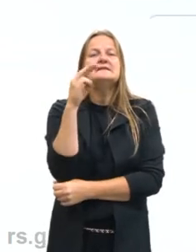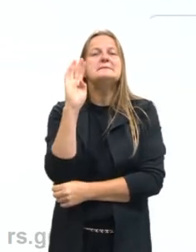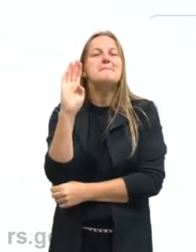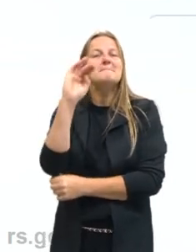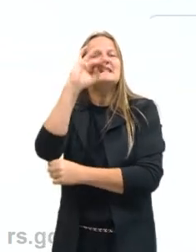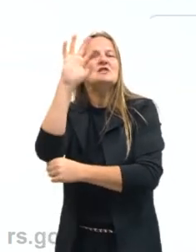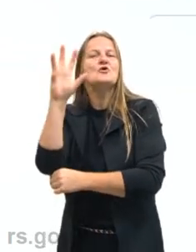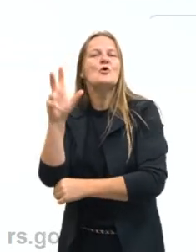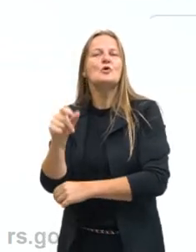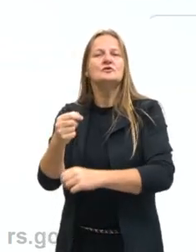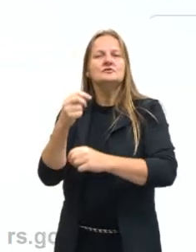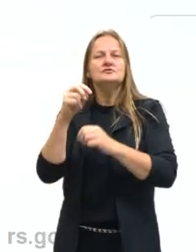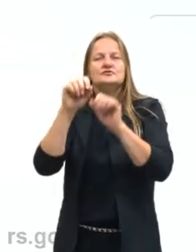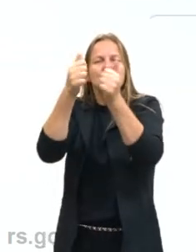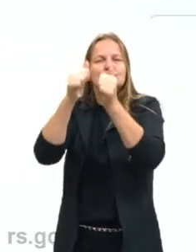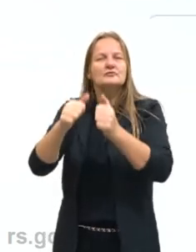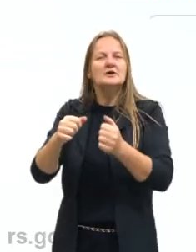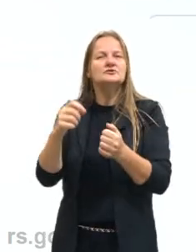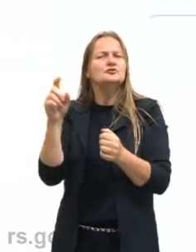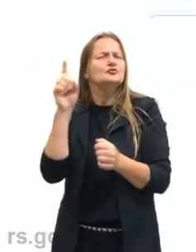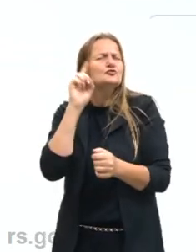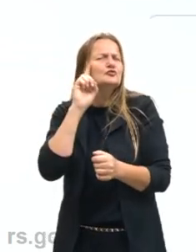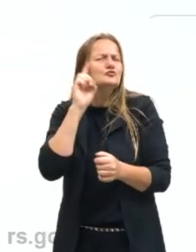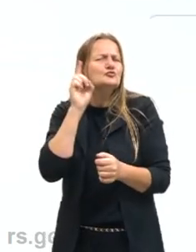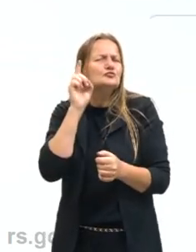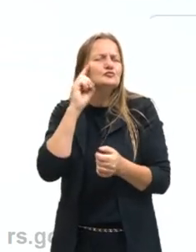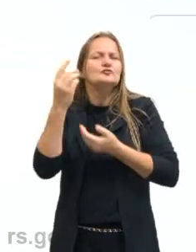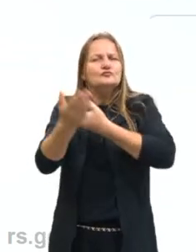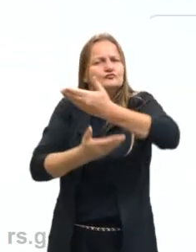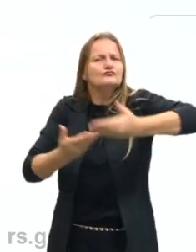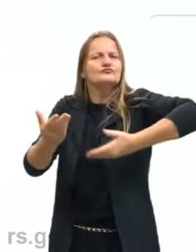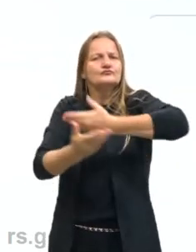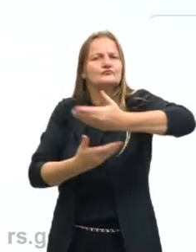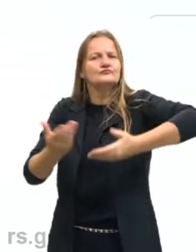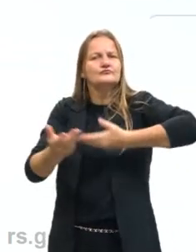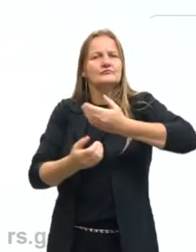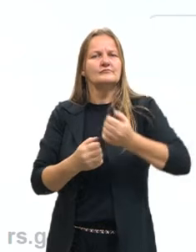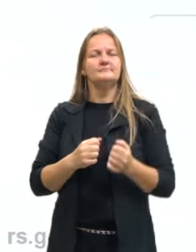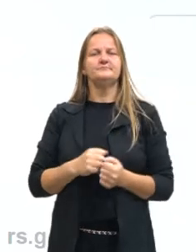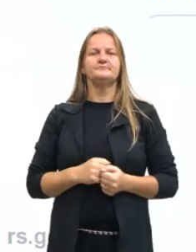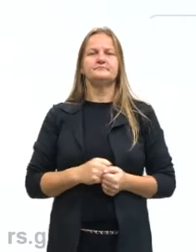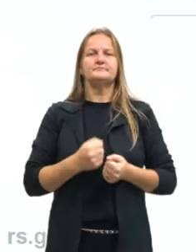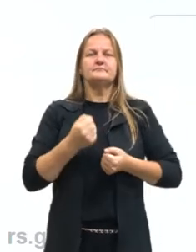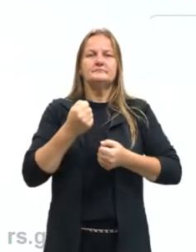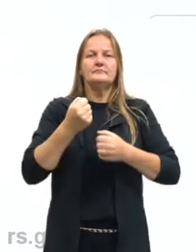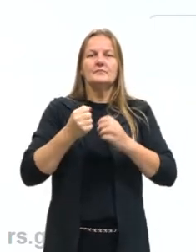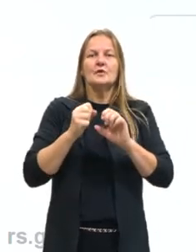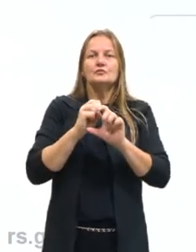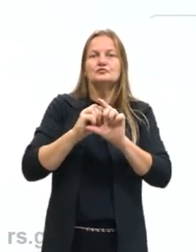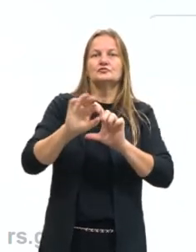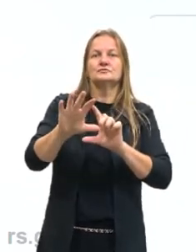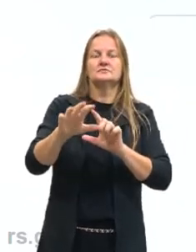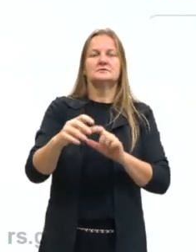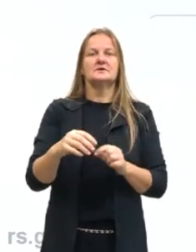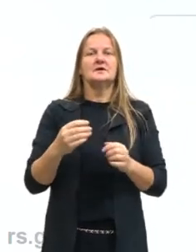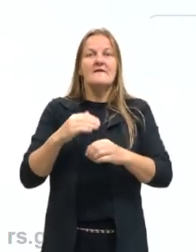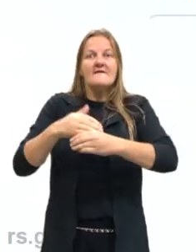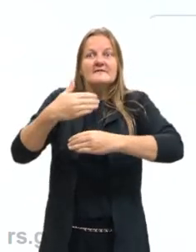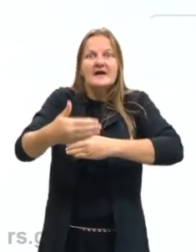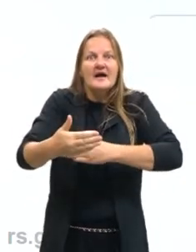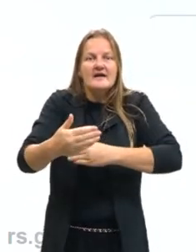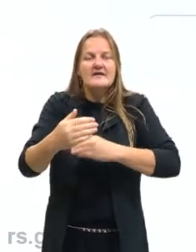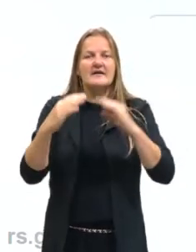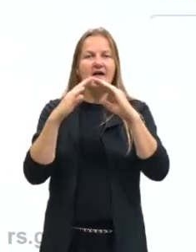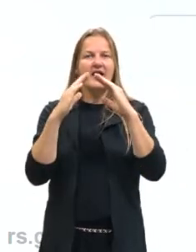de imagens são compartilhadas por dia. Pensa nessas imagens que você encontra quando você sai de dentro de casa. São os